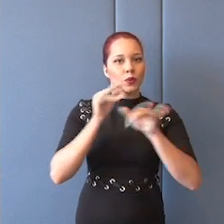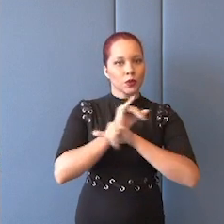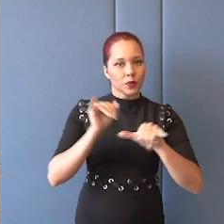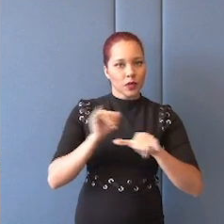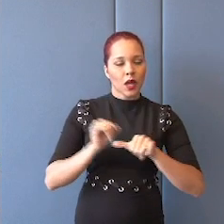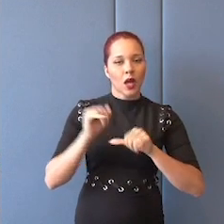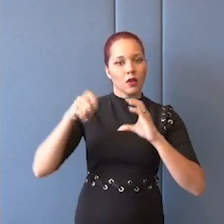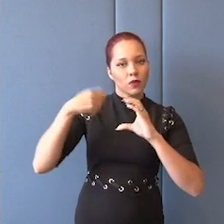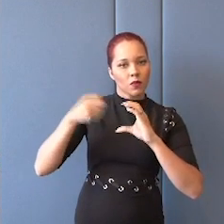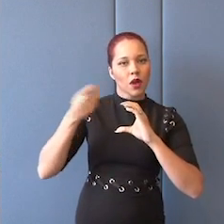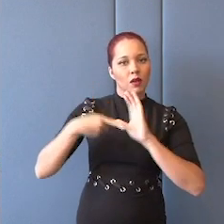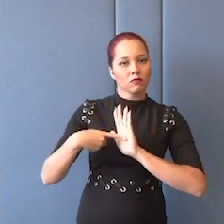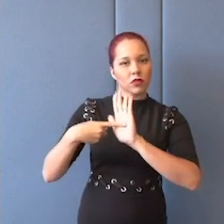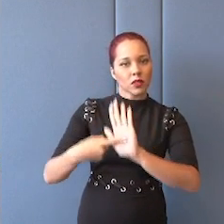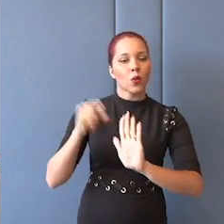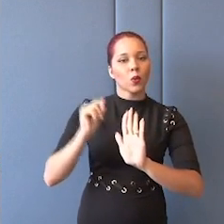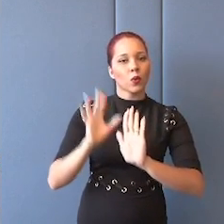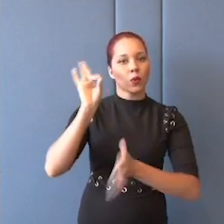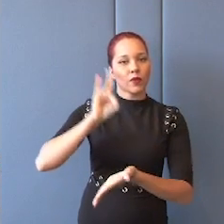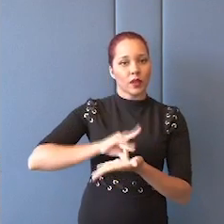registrar a realidade.